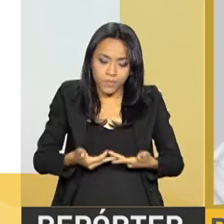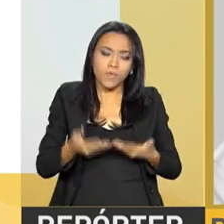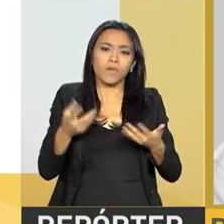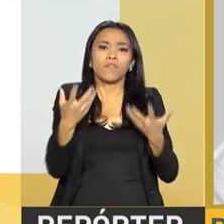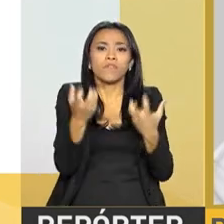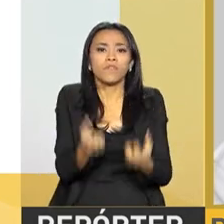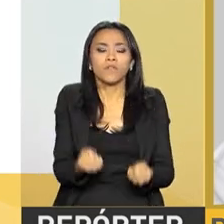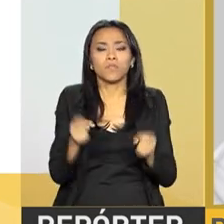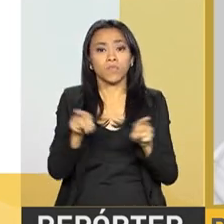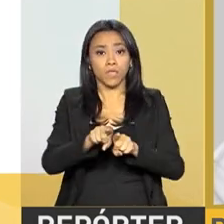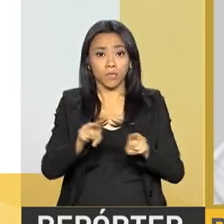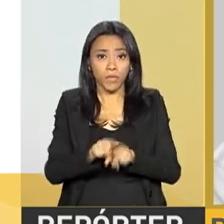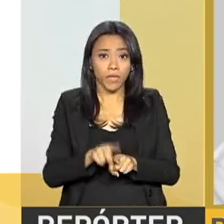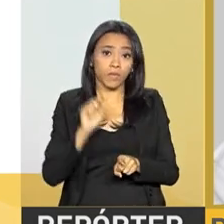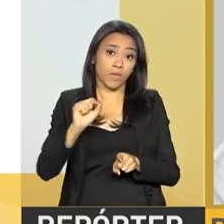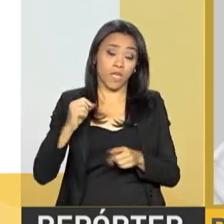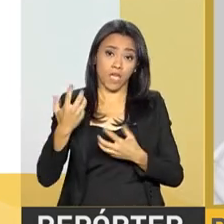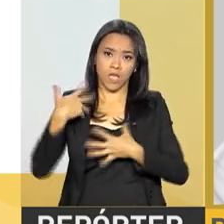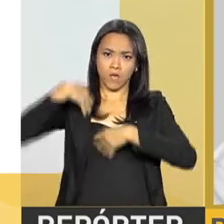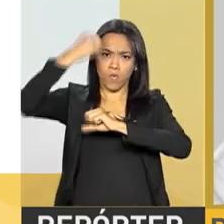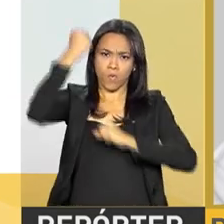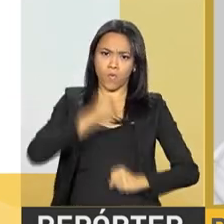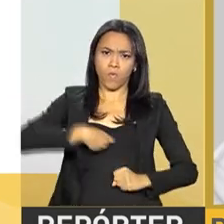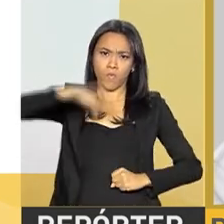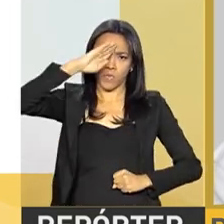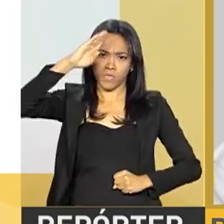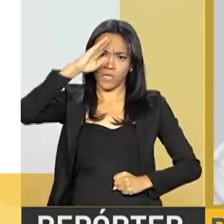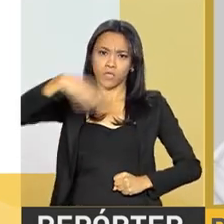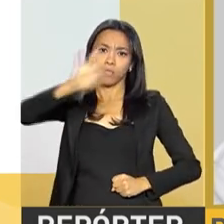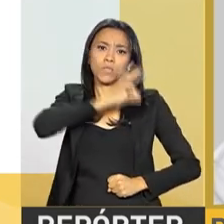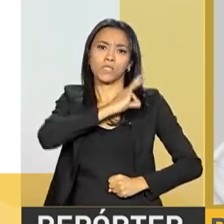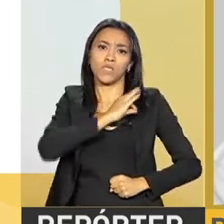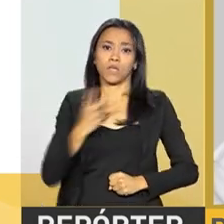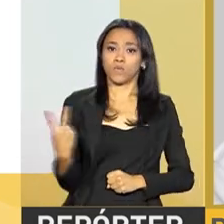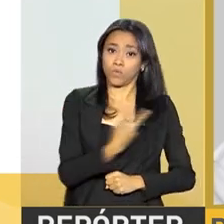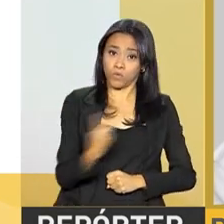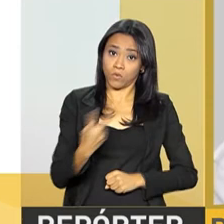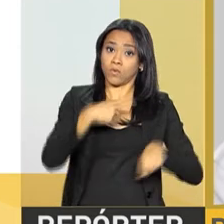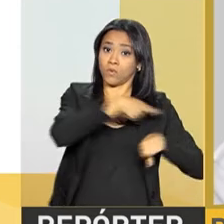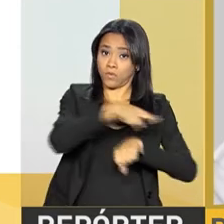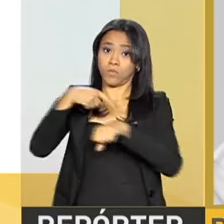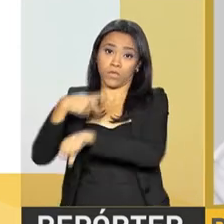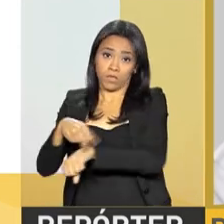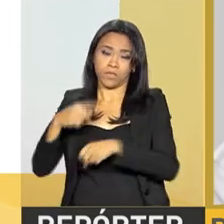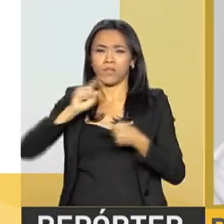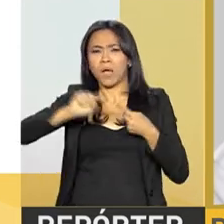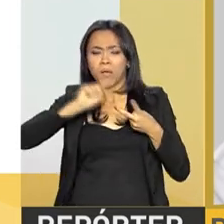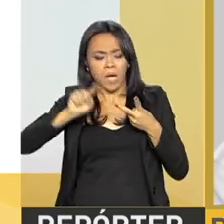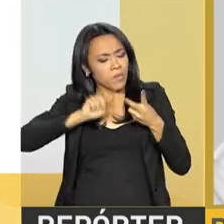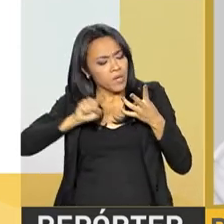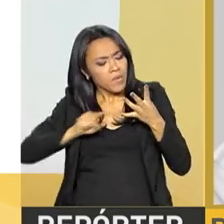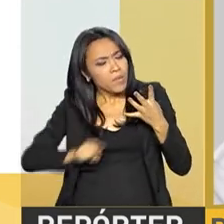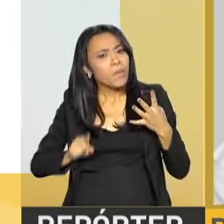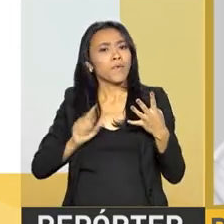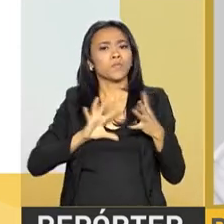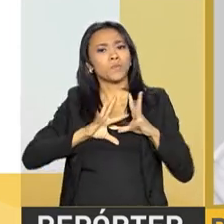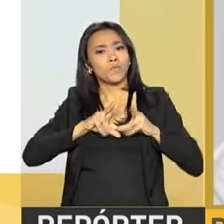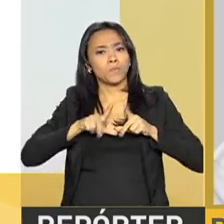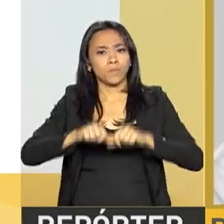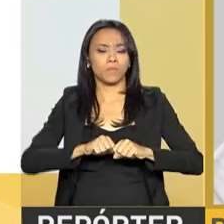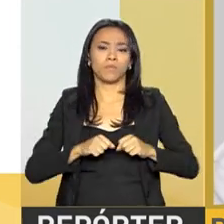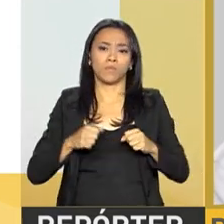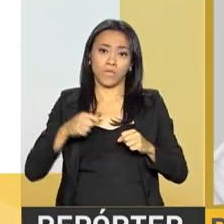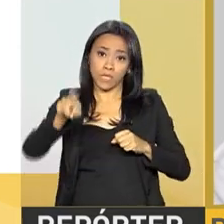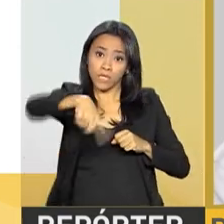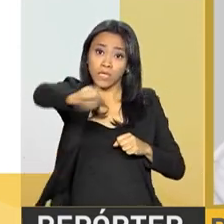através de linha direta, nossas forças armadas, policiais, de segurança e de inteligência. Enfim, tudo aquilo que é requerido